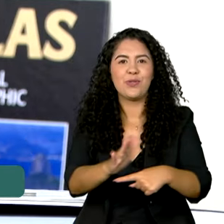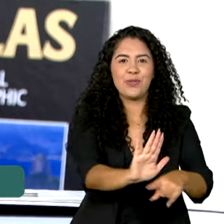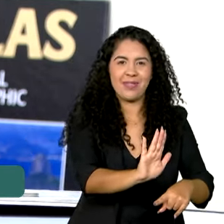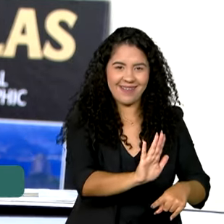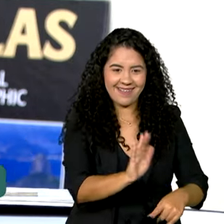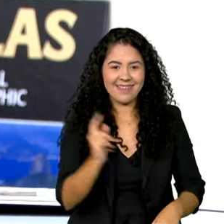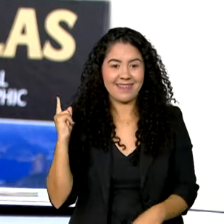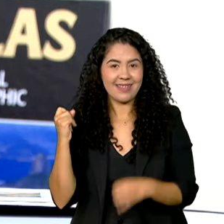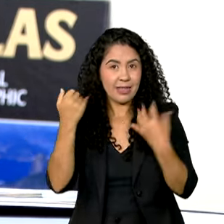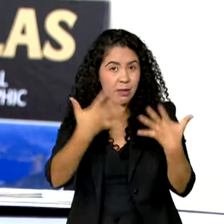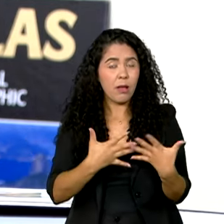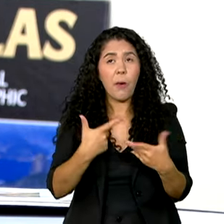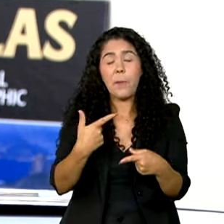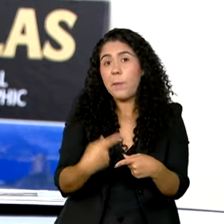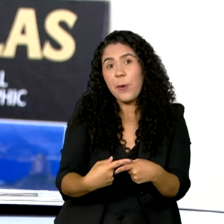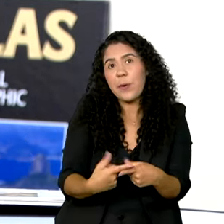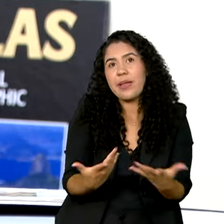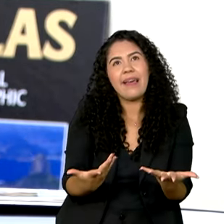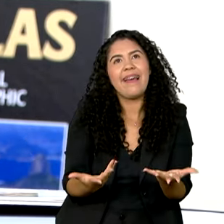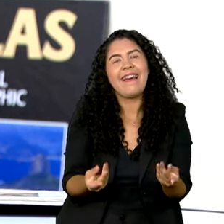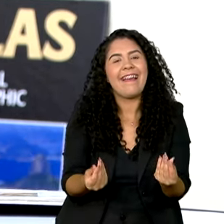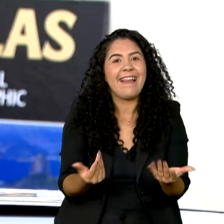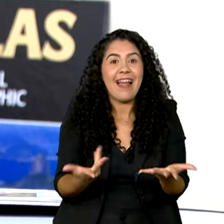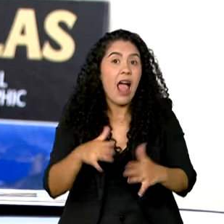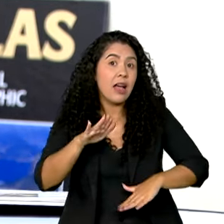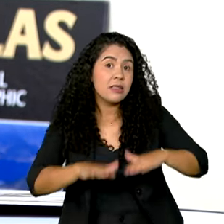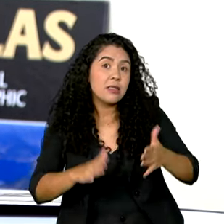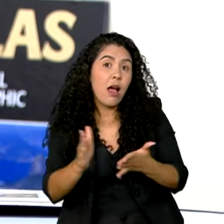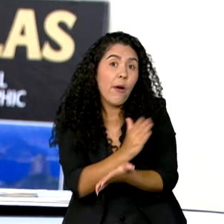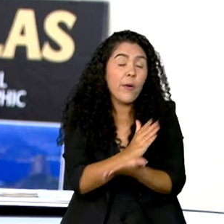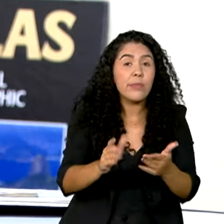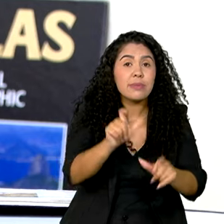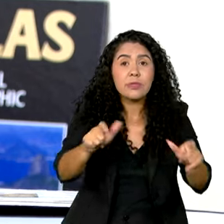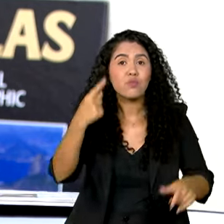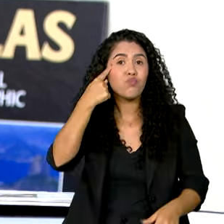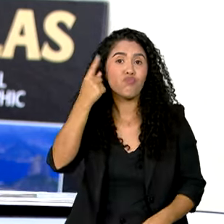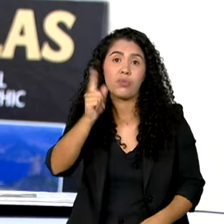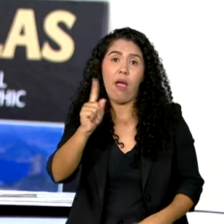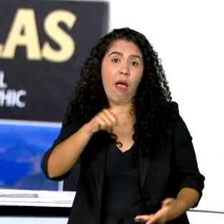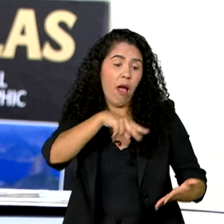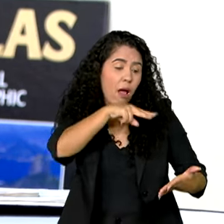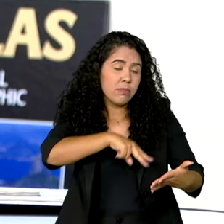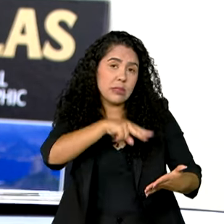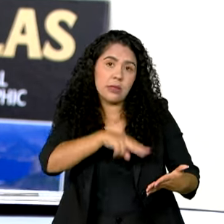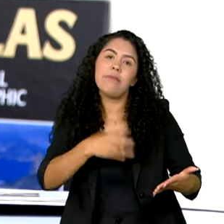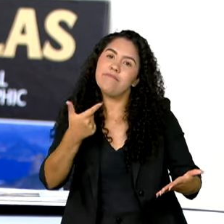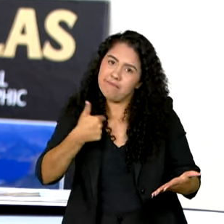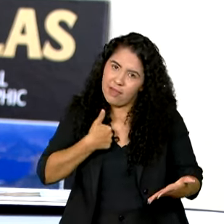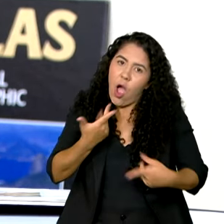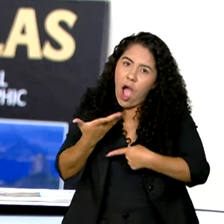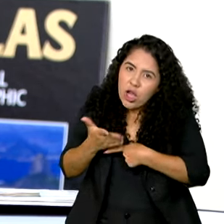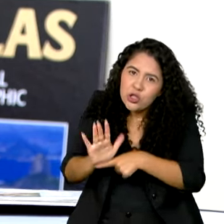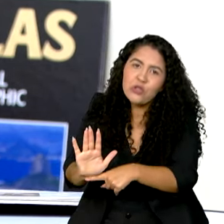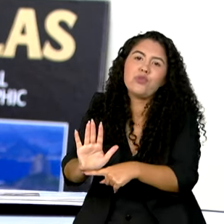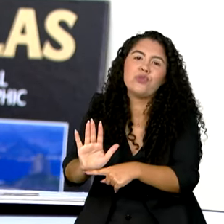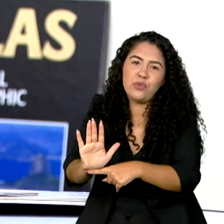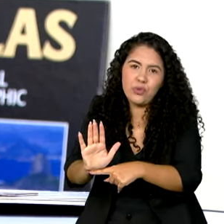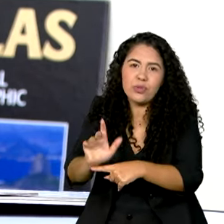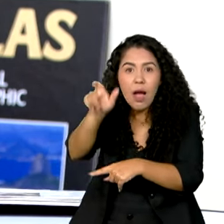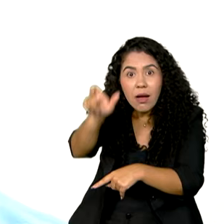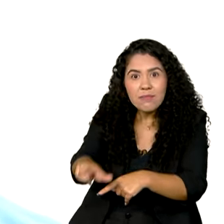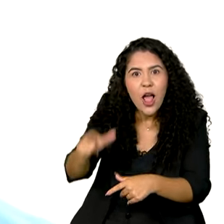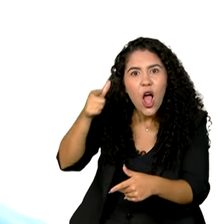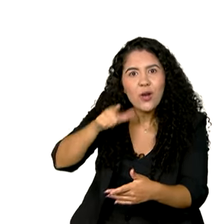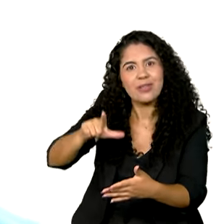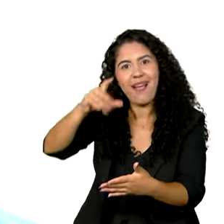às vezes, algumas pessoas não sabem ler, então eu ajudo aquela pessoa a conseguir